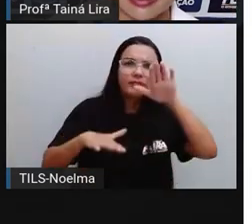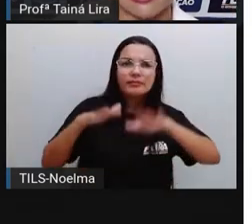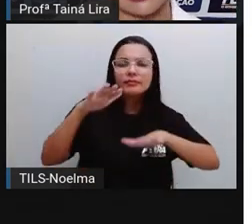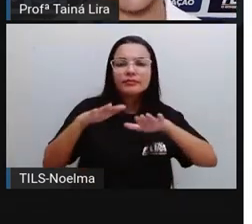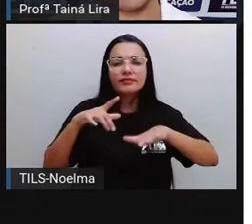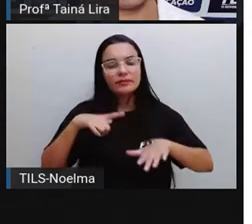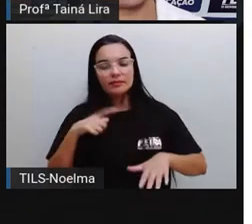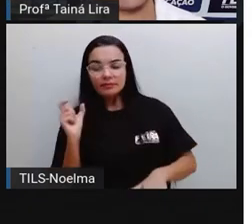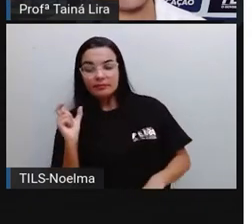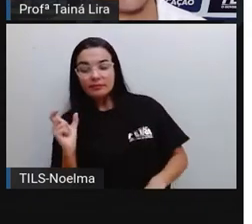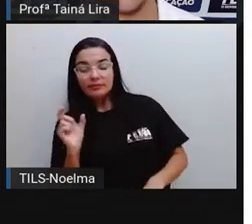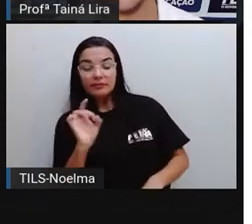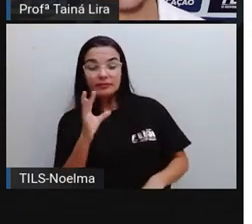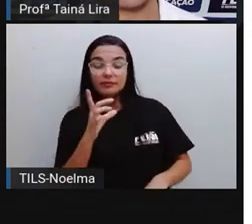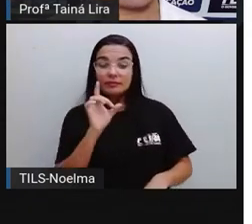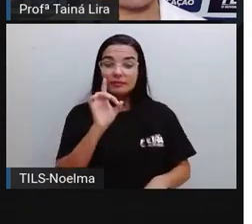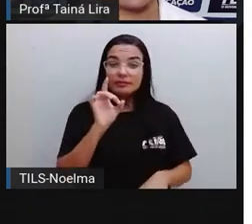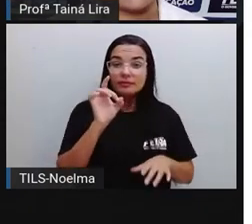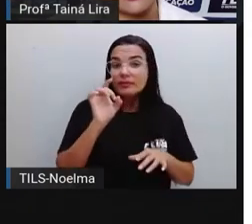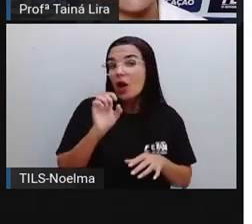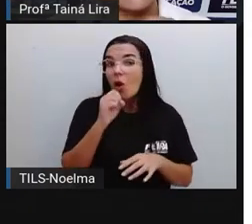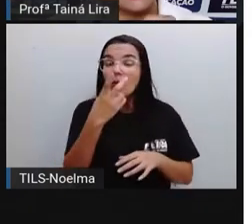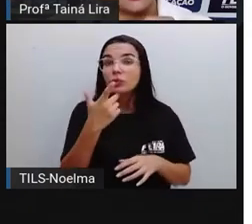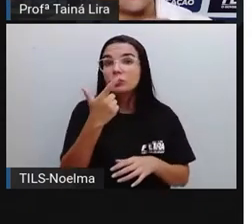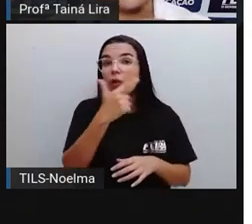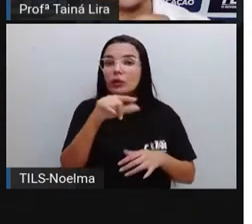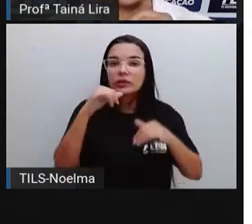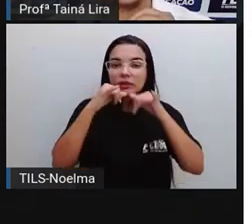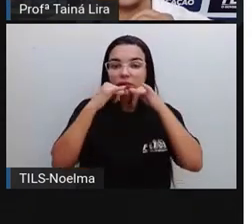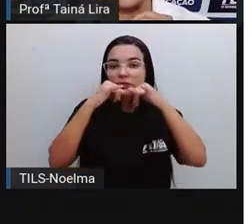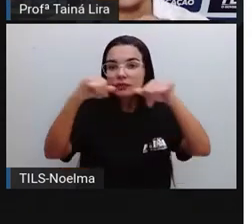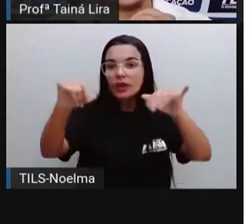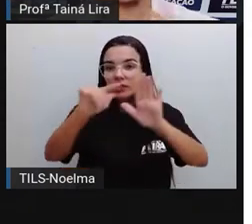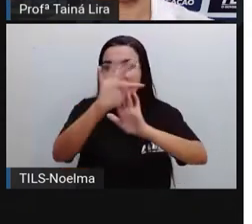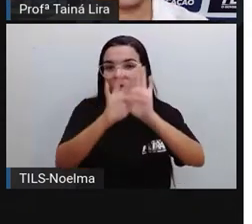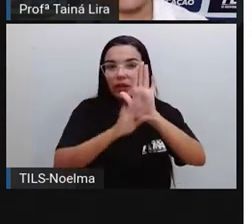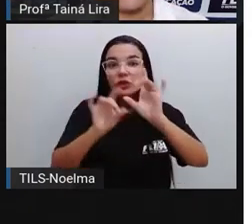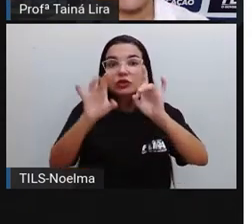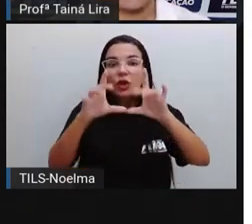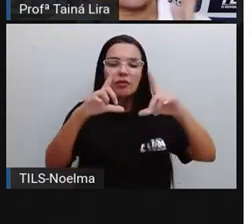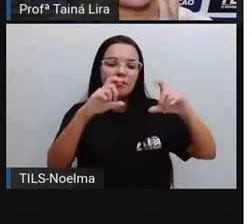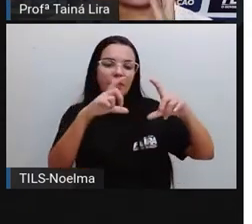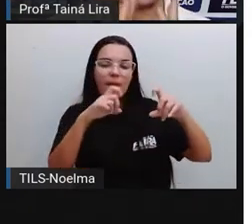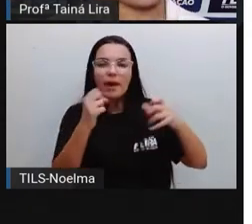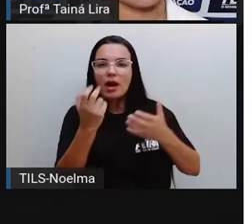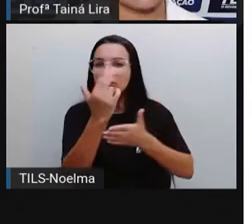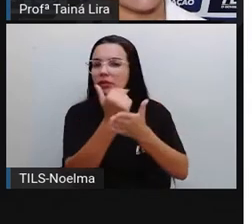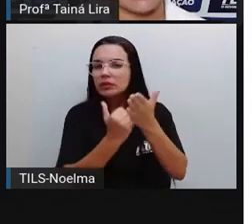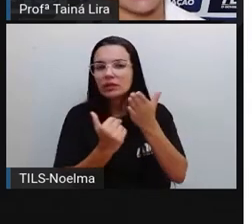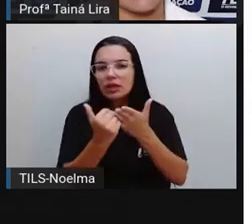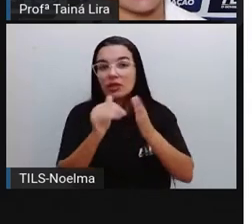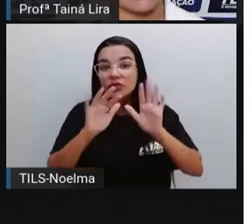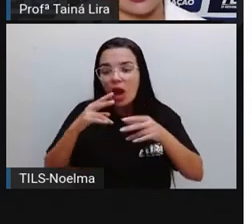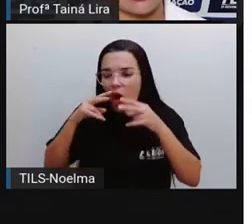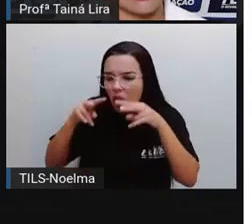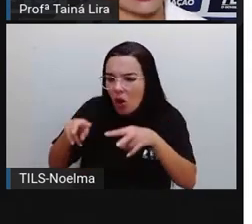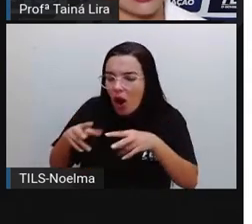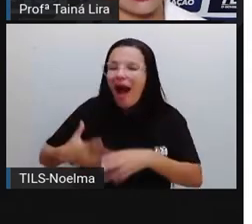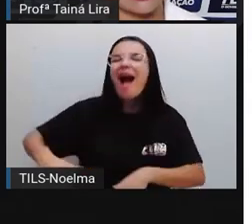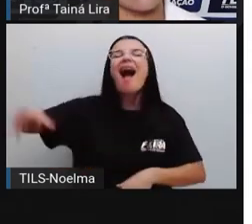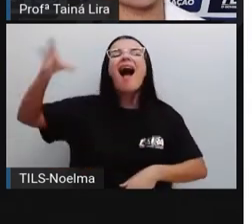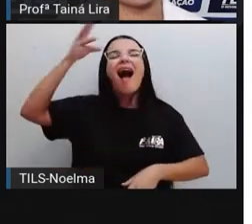palavras, outras só com desenho que você já olha e já entende o que é que aquele texto